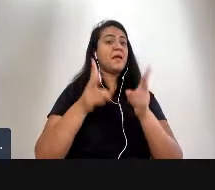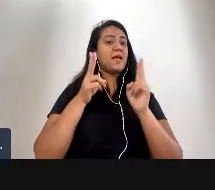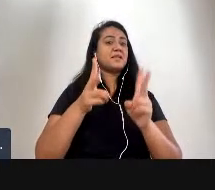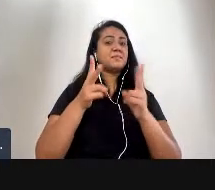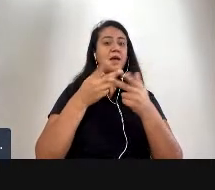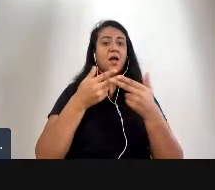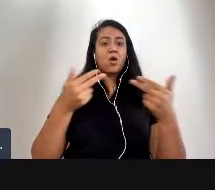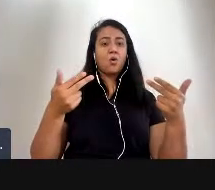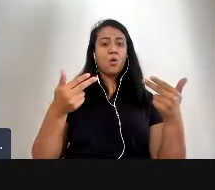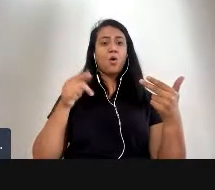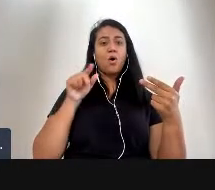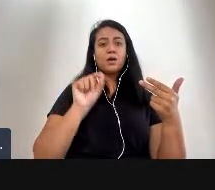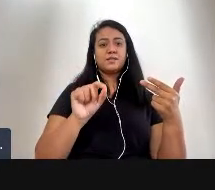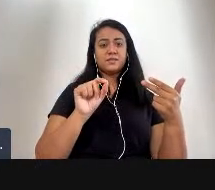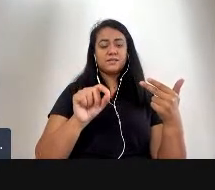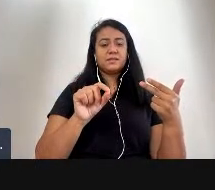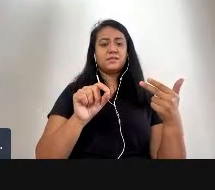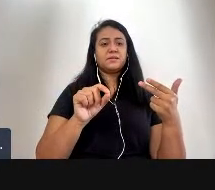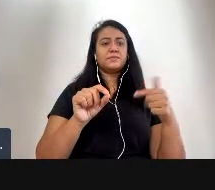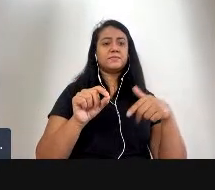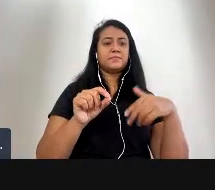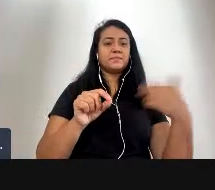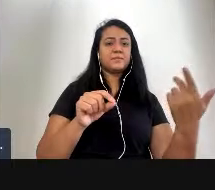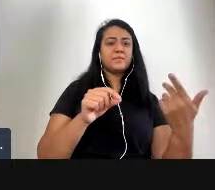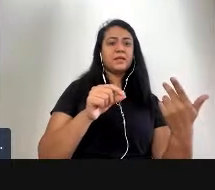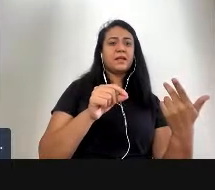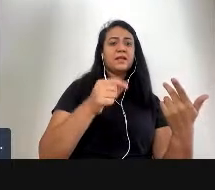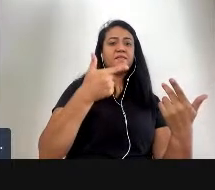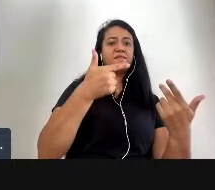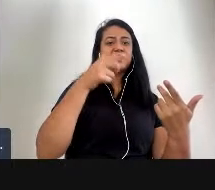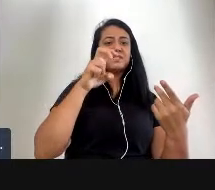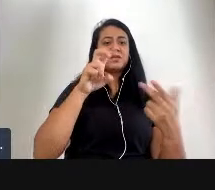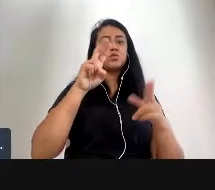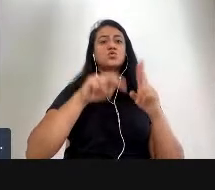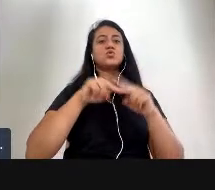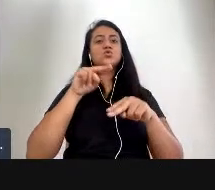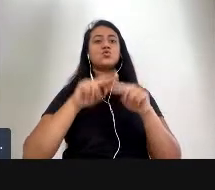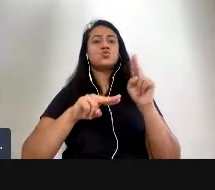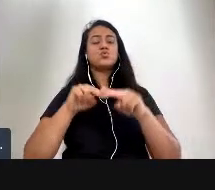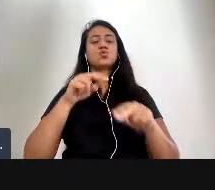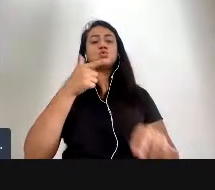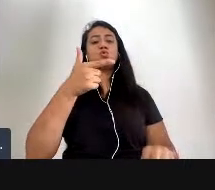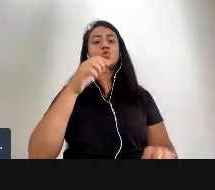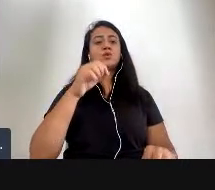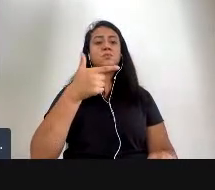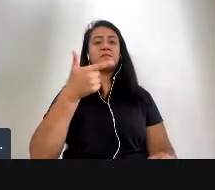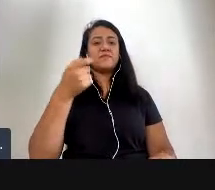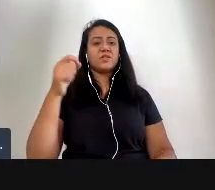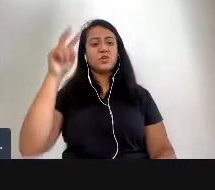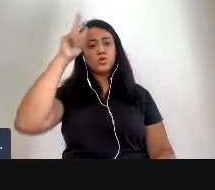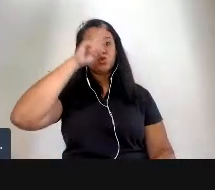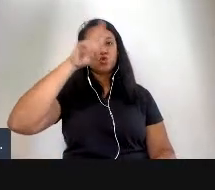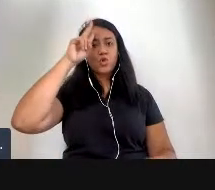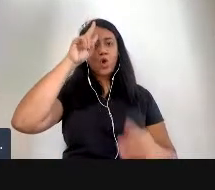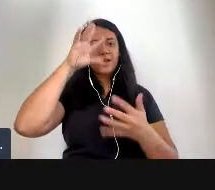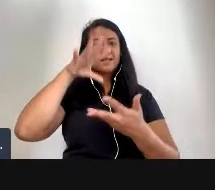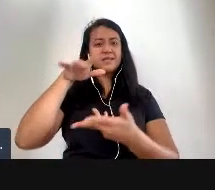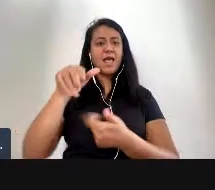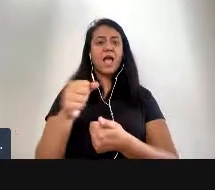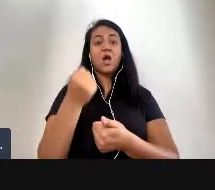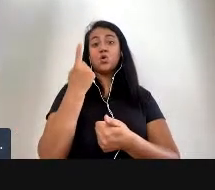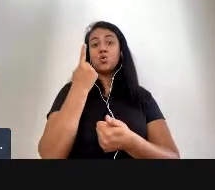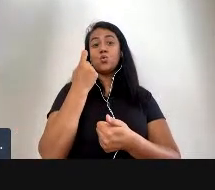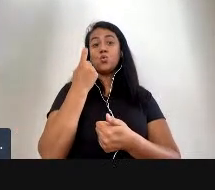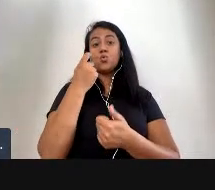e foi no dia 25 de julho de 2020 né a história da terra num único dia e